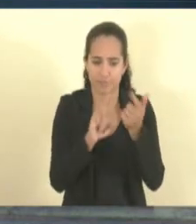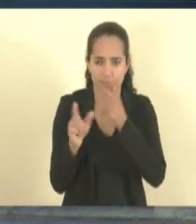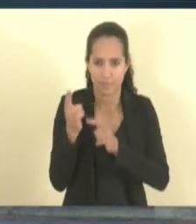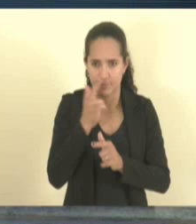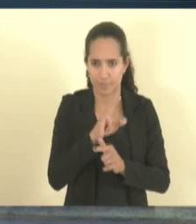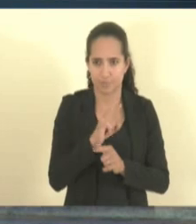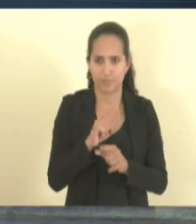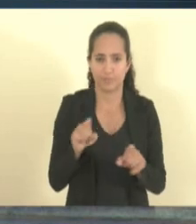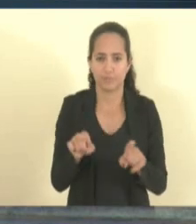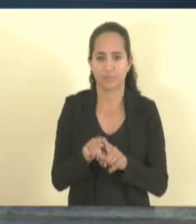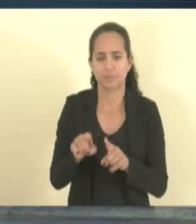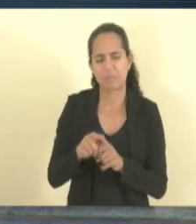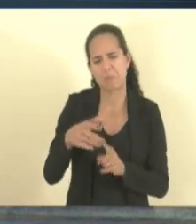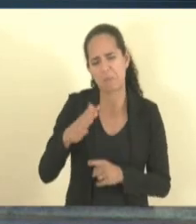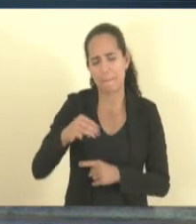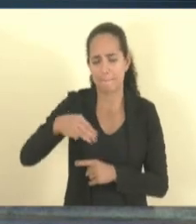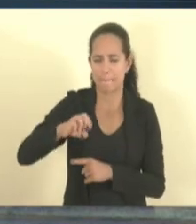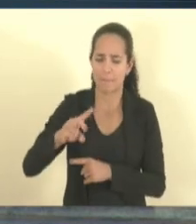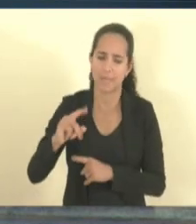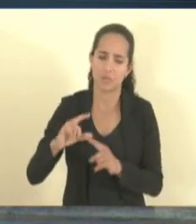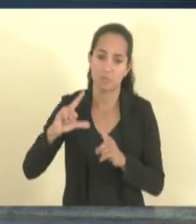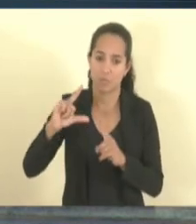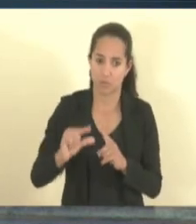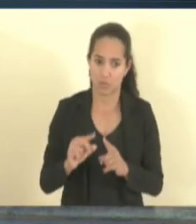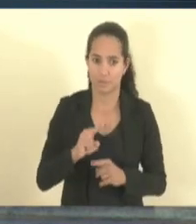operações com tíquete médio menor.